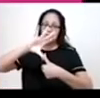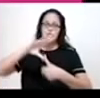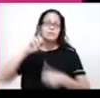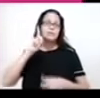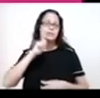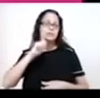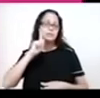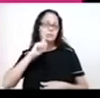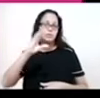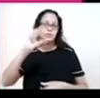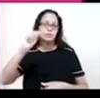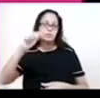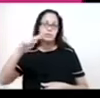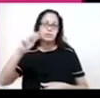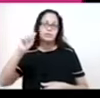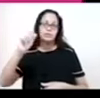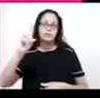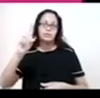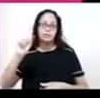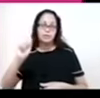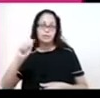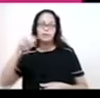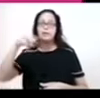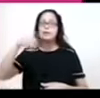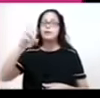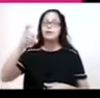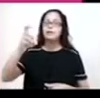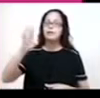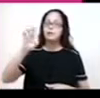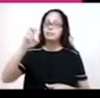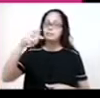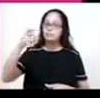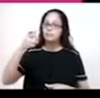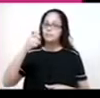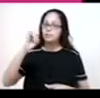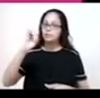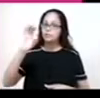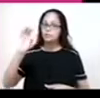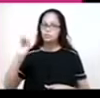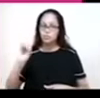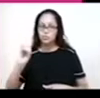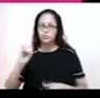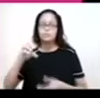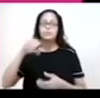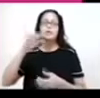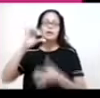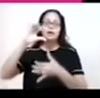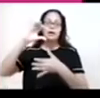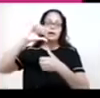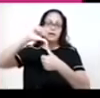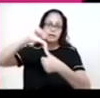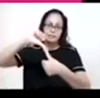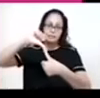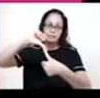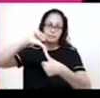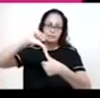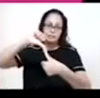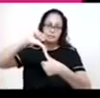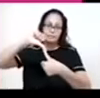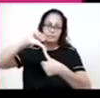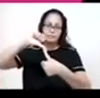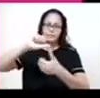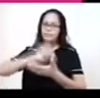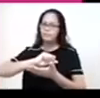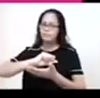Unidos, Canadá e México. América Central, na cor vermelha. Temos diversos países aqui